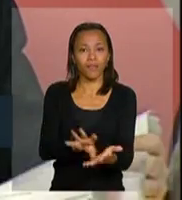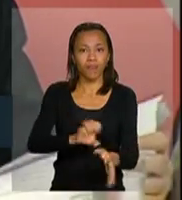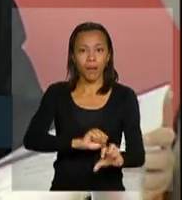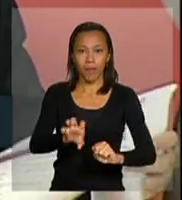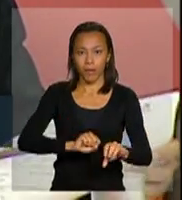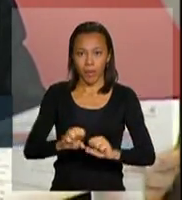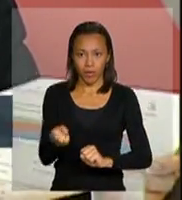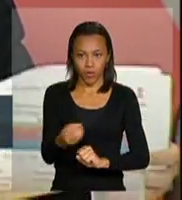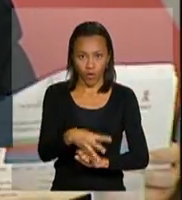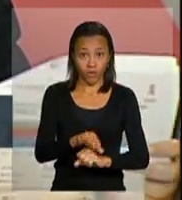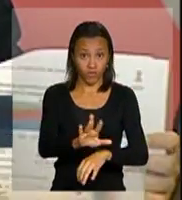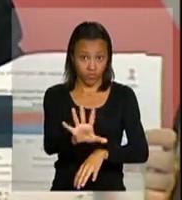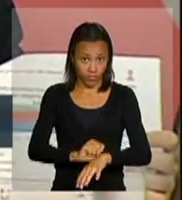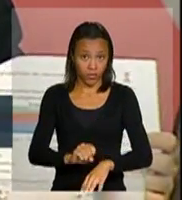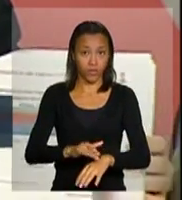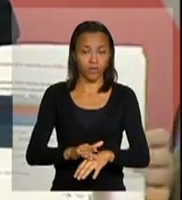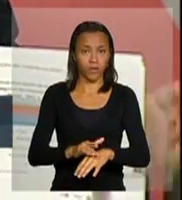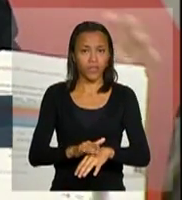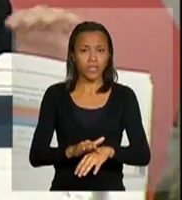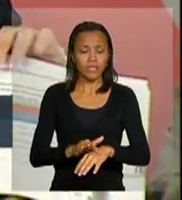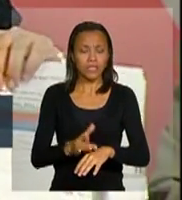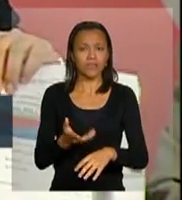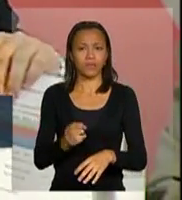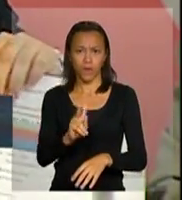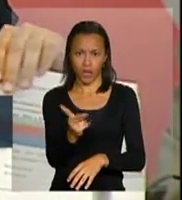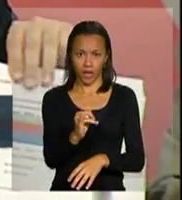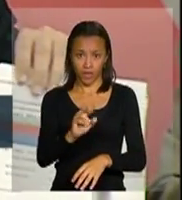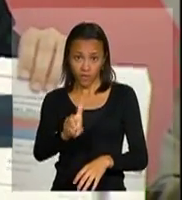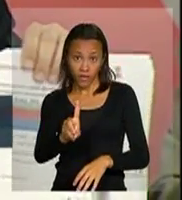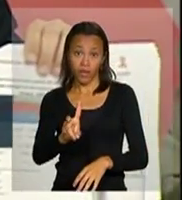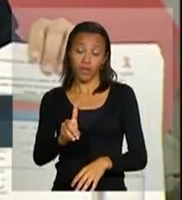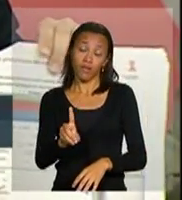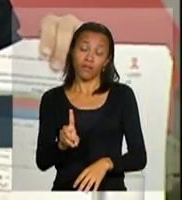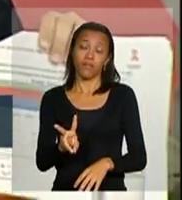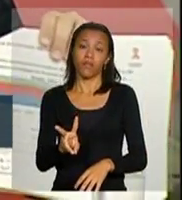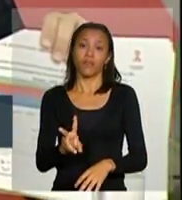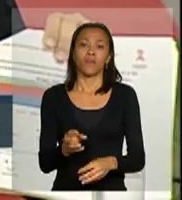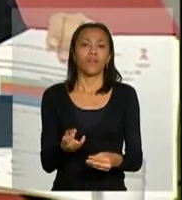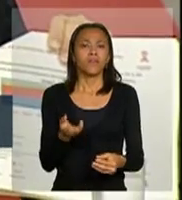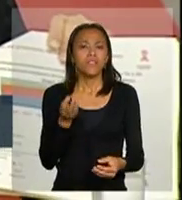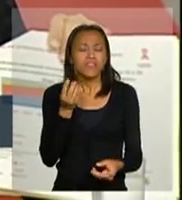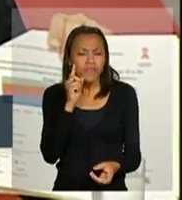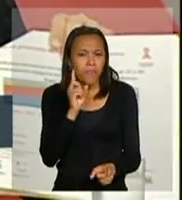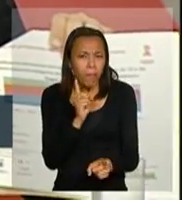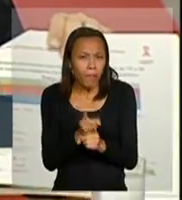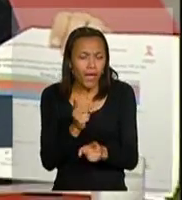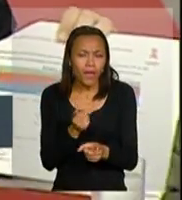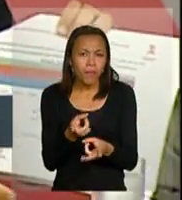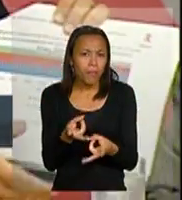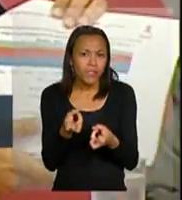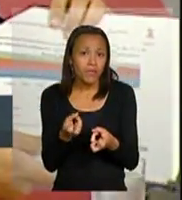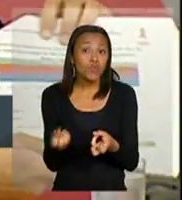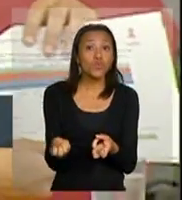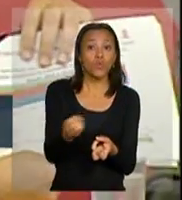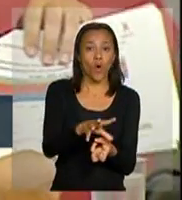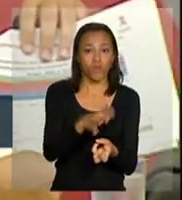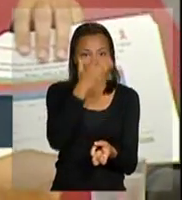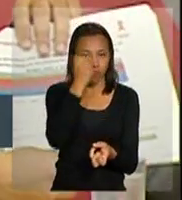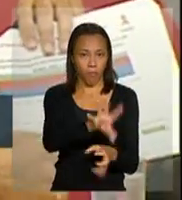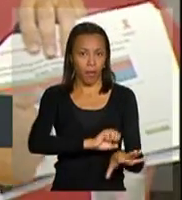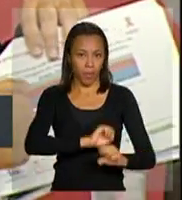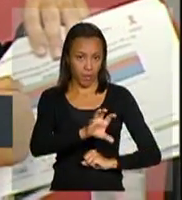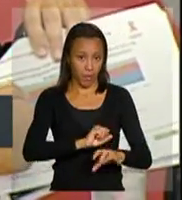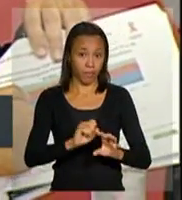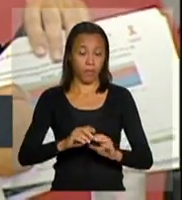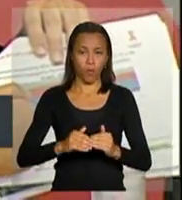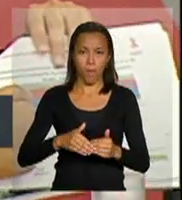faz estimativas de infecção pelo HIV, como comentado aqui pelo Pedro, mas identifica os casos novos, notifica os casos novos. Quando a gente vê essa